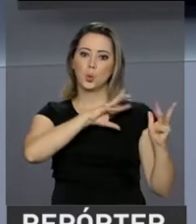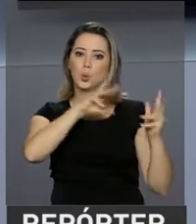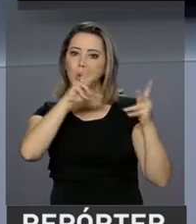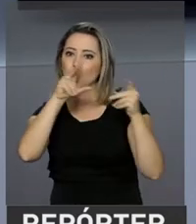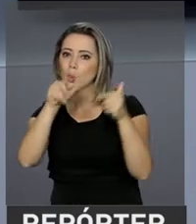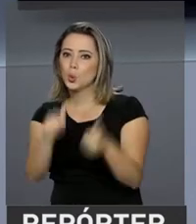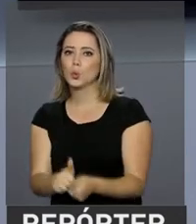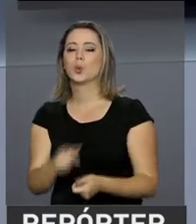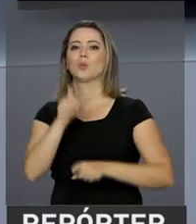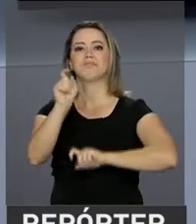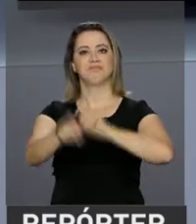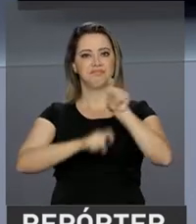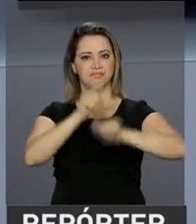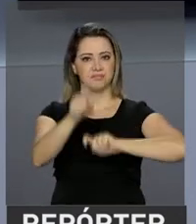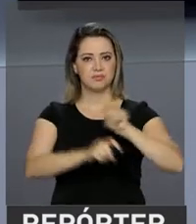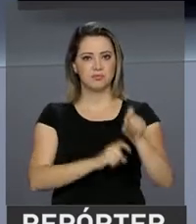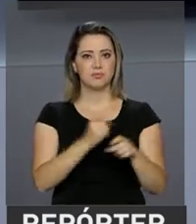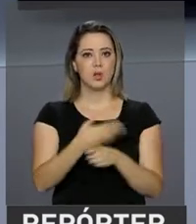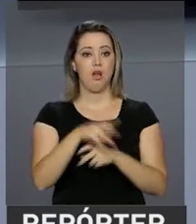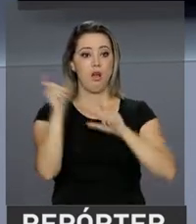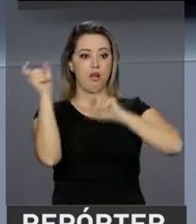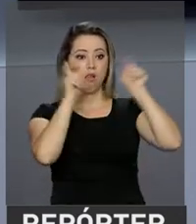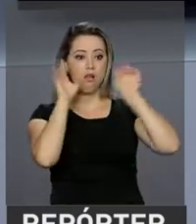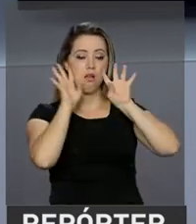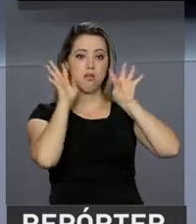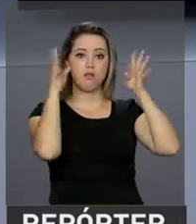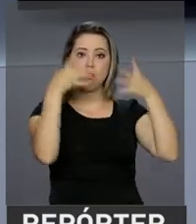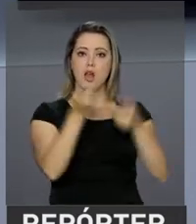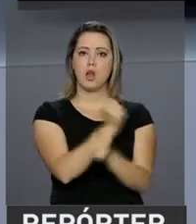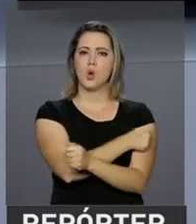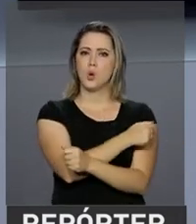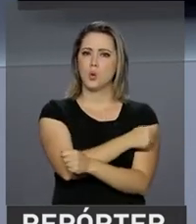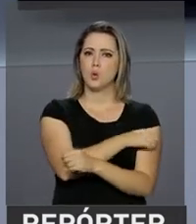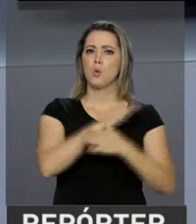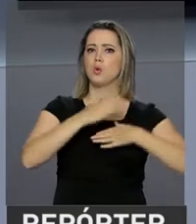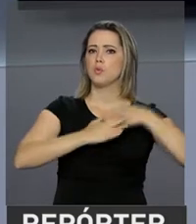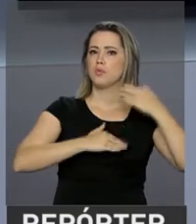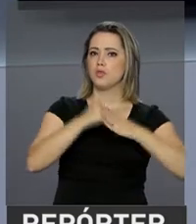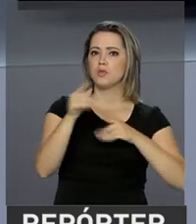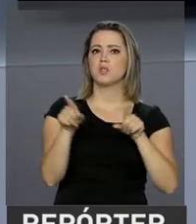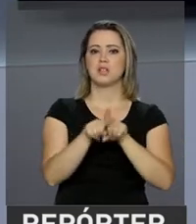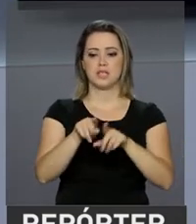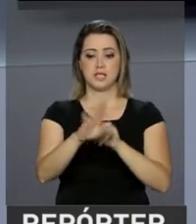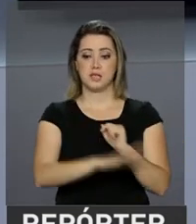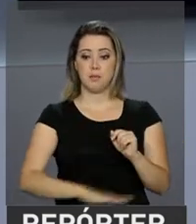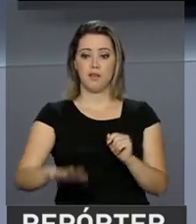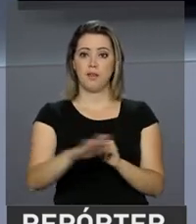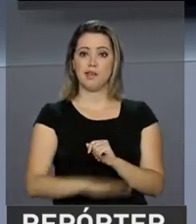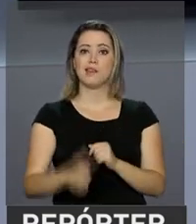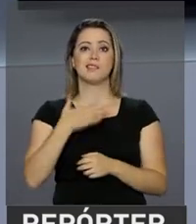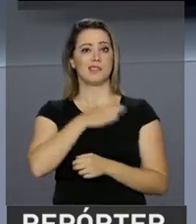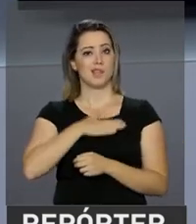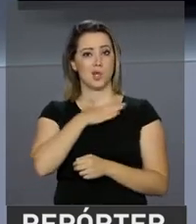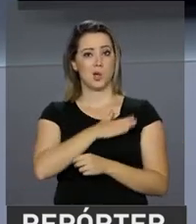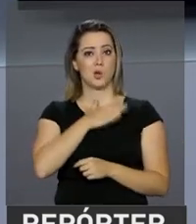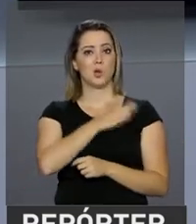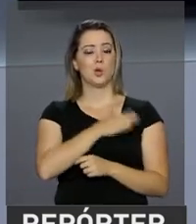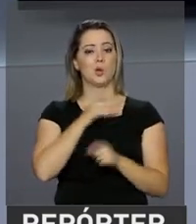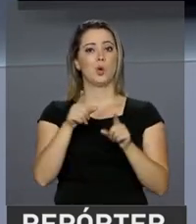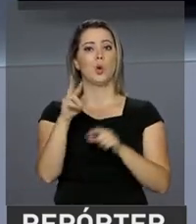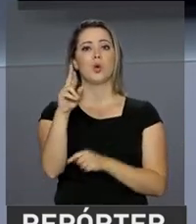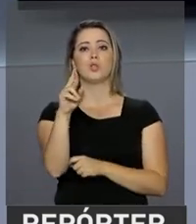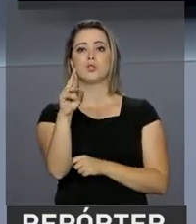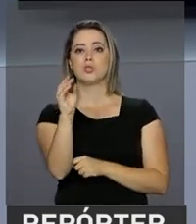muita gente em Brasília. São estudantes, profissionais da área e até crianças que se interessam por temas como robótica e